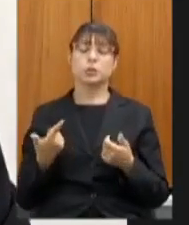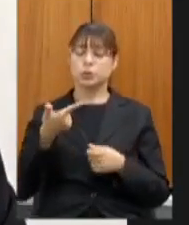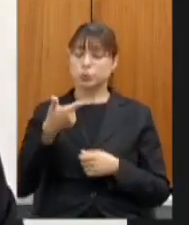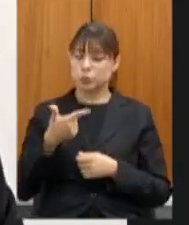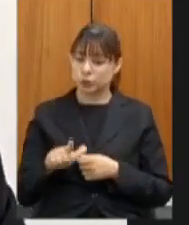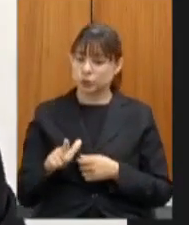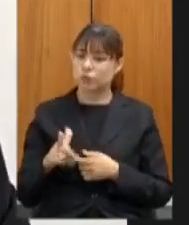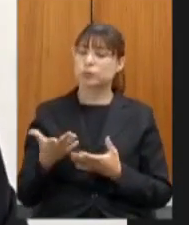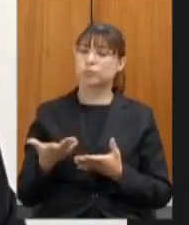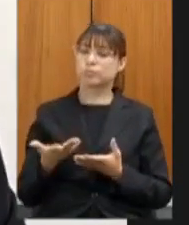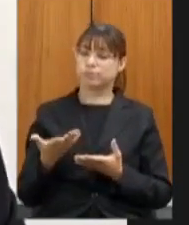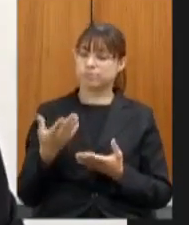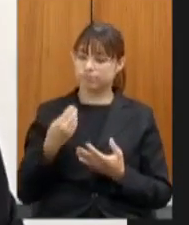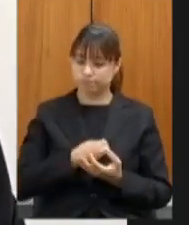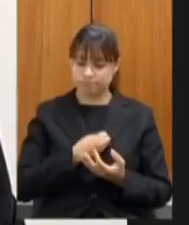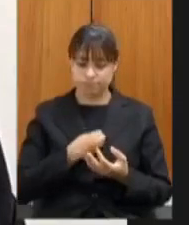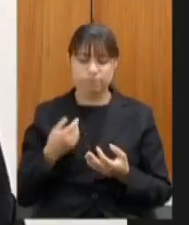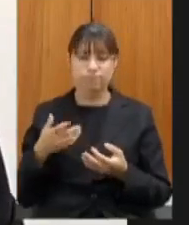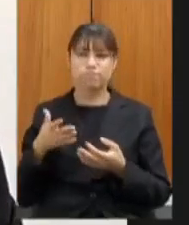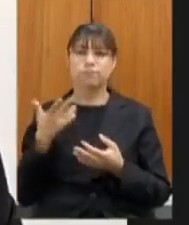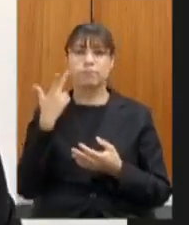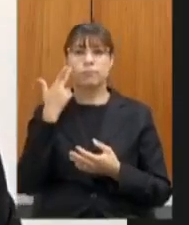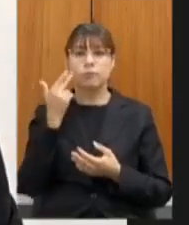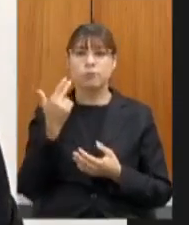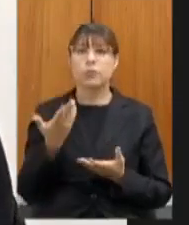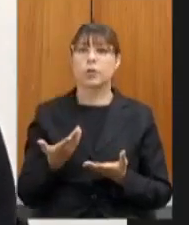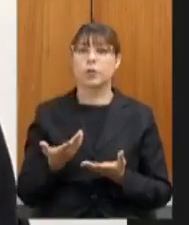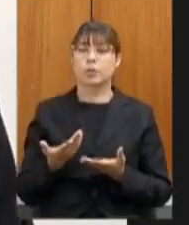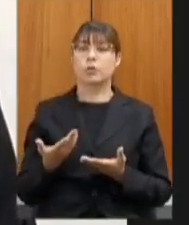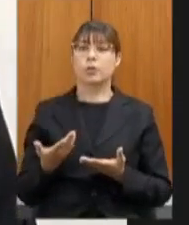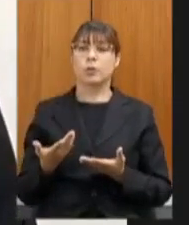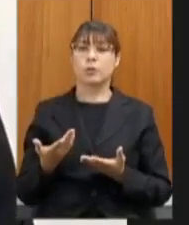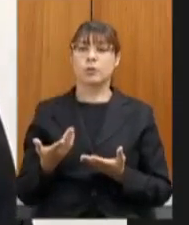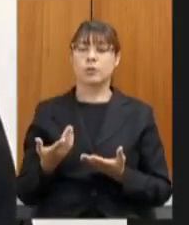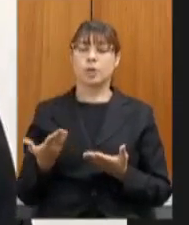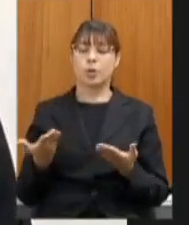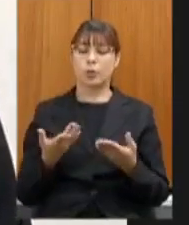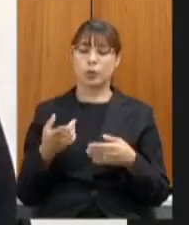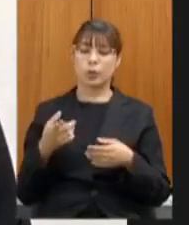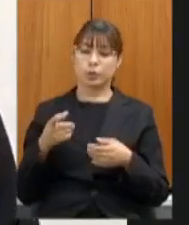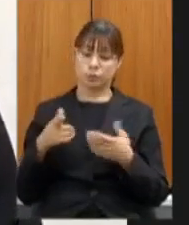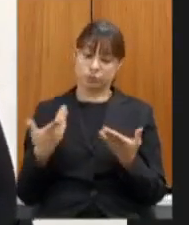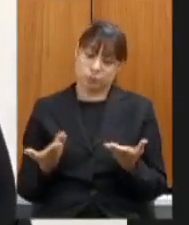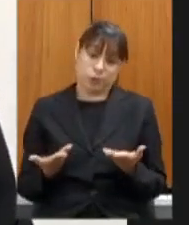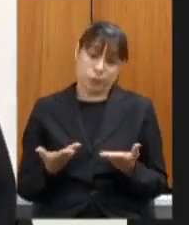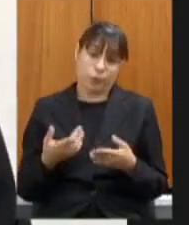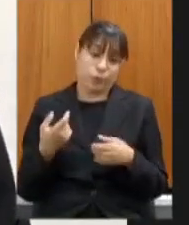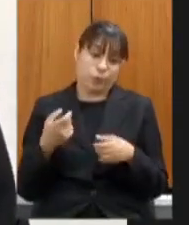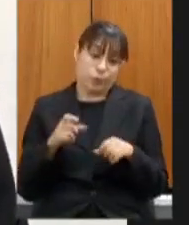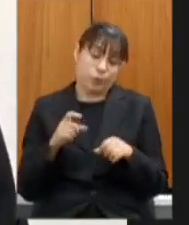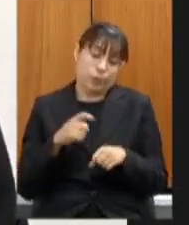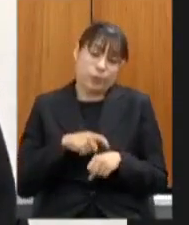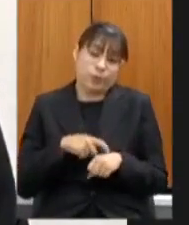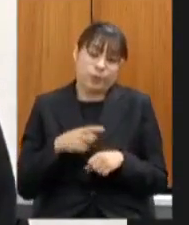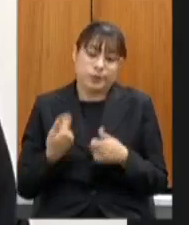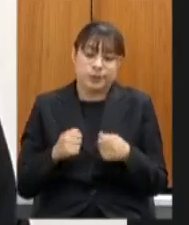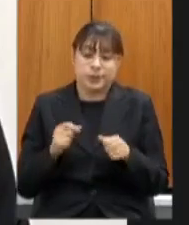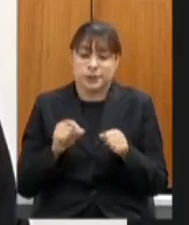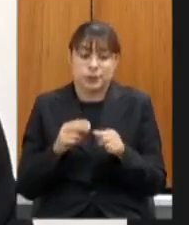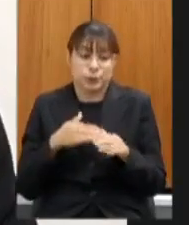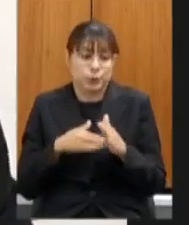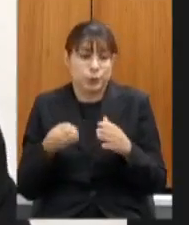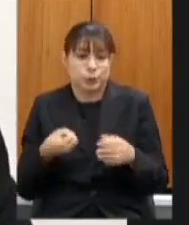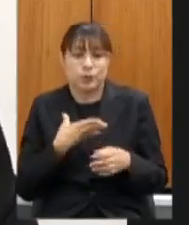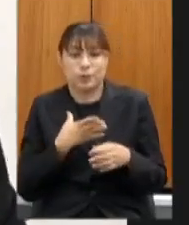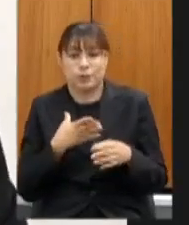nos trilhos em um momento importante de reinventar já que temos que reinventar todo o sistema de ensino nada melhor do que